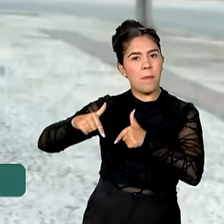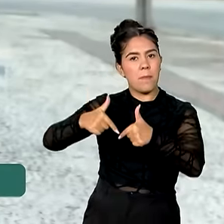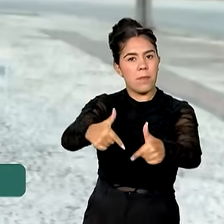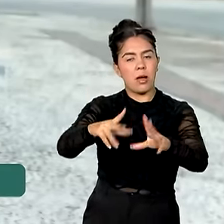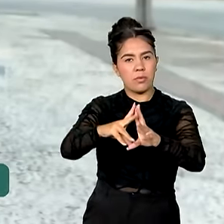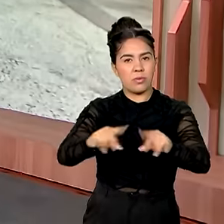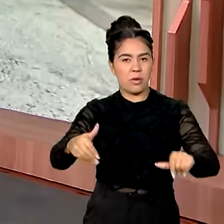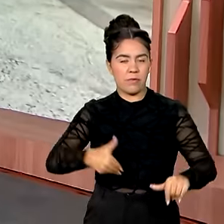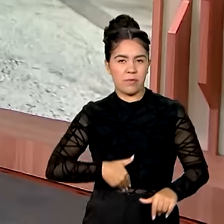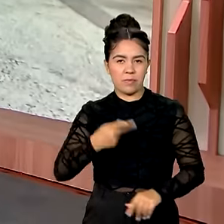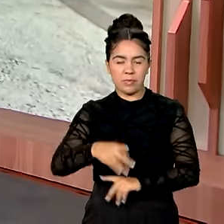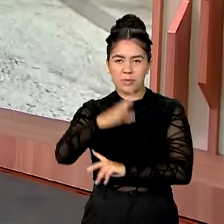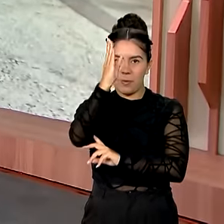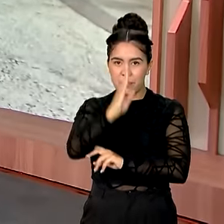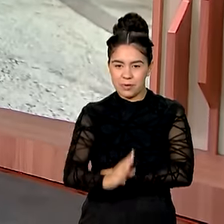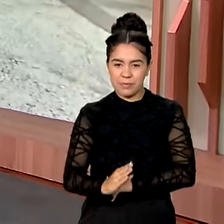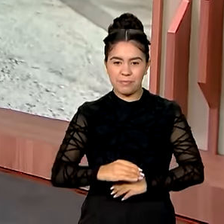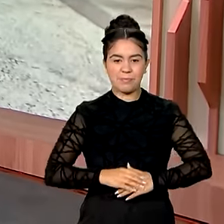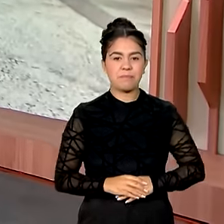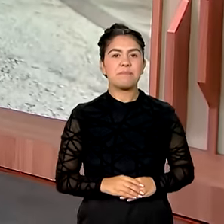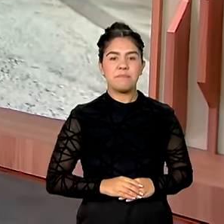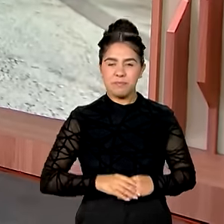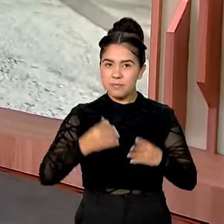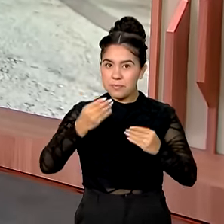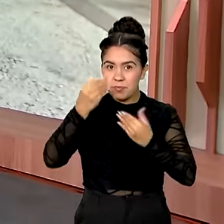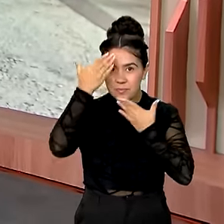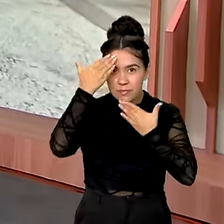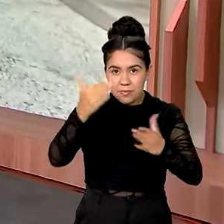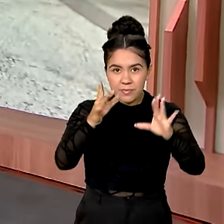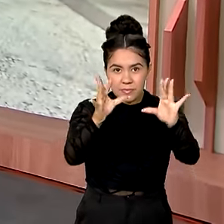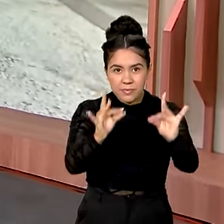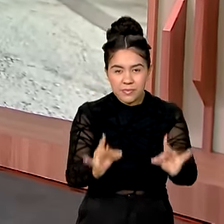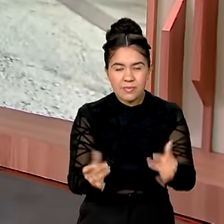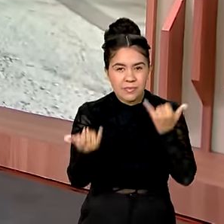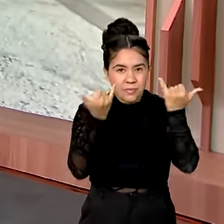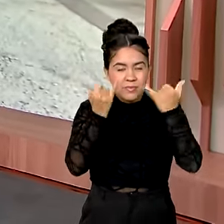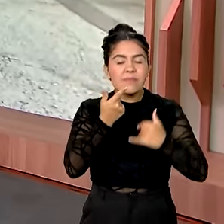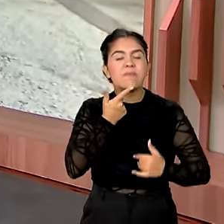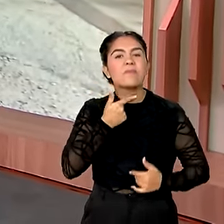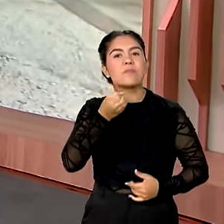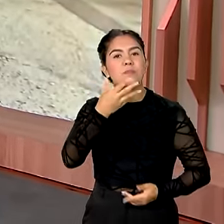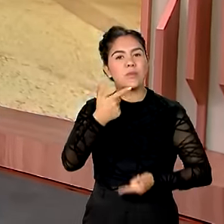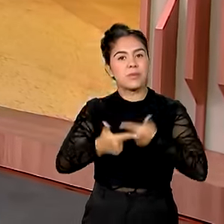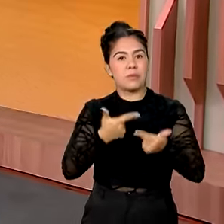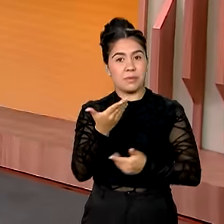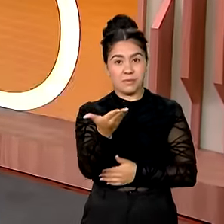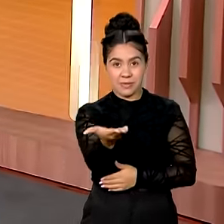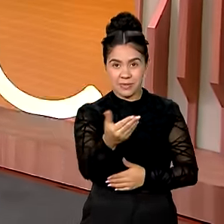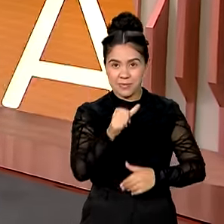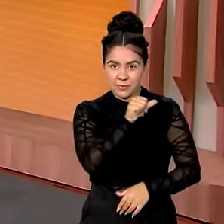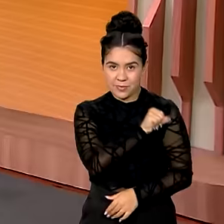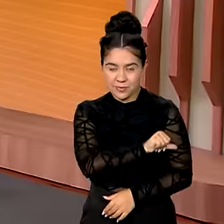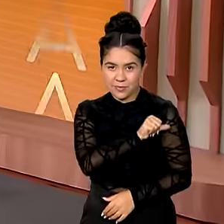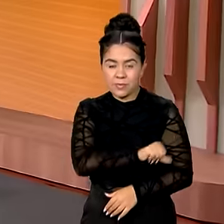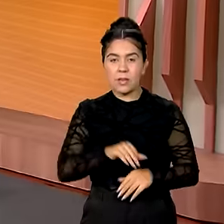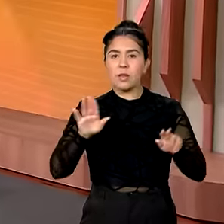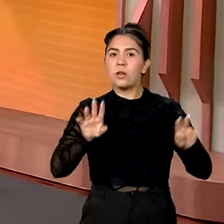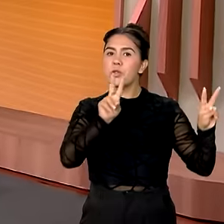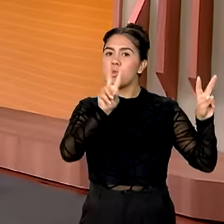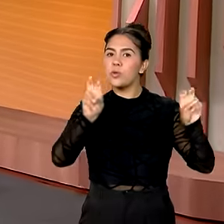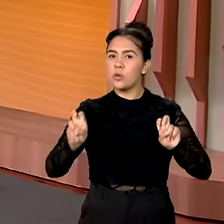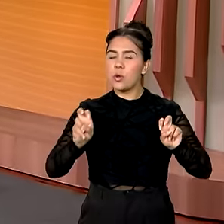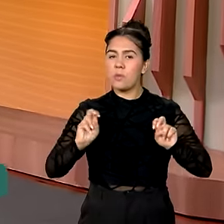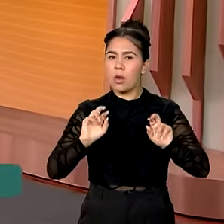Vanessa? Ok, Flávia. Obrigada pelas informações. Bom trabalho para você aí no Rio de Janeiro. E olha, as reuniões ministeriais do